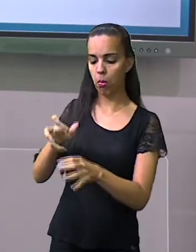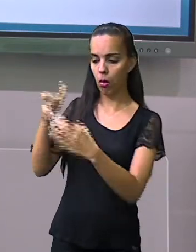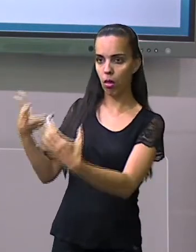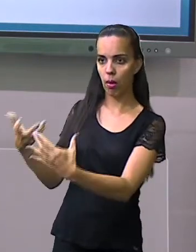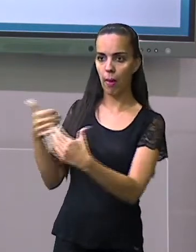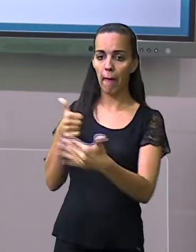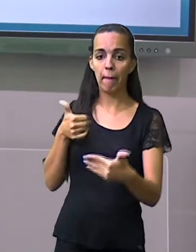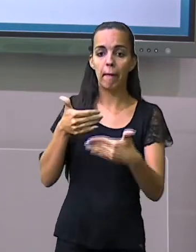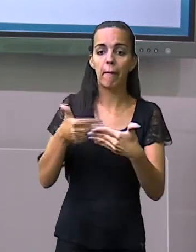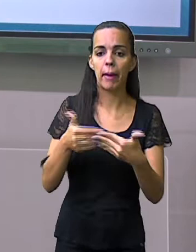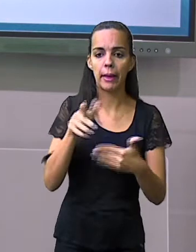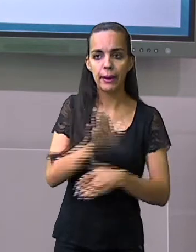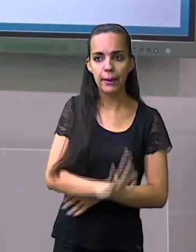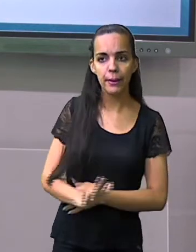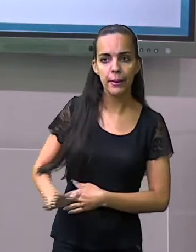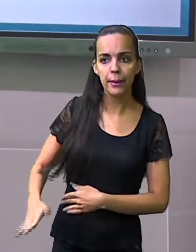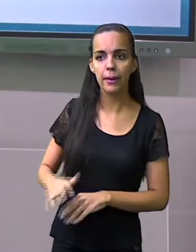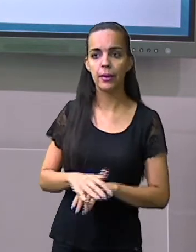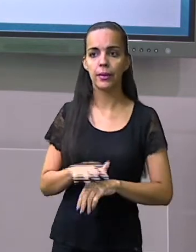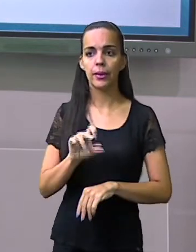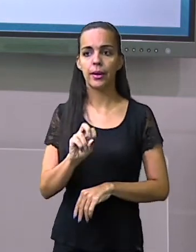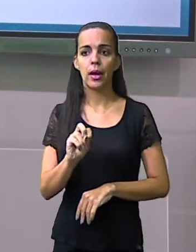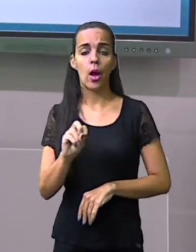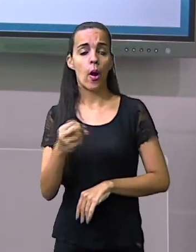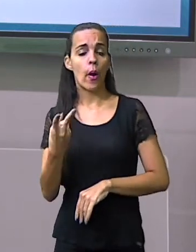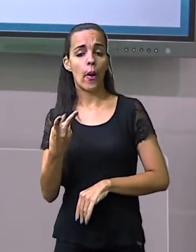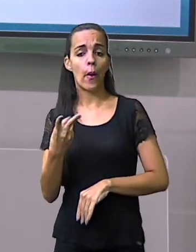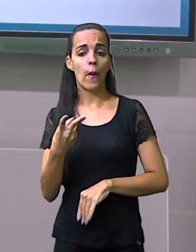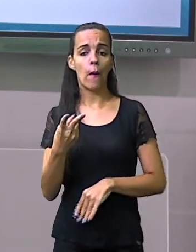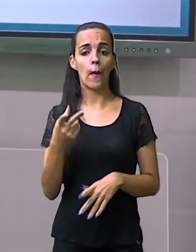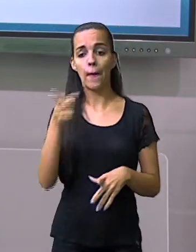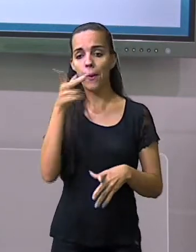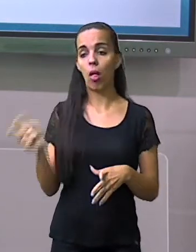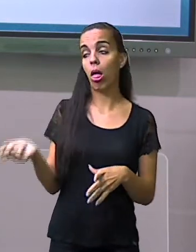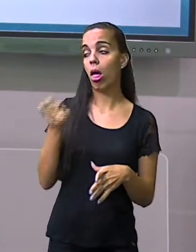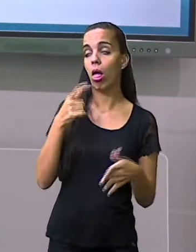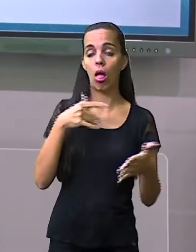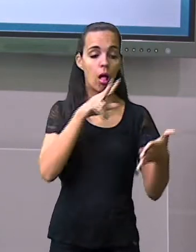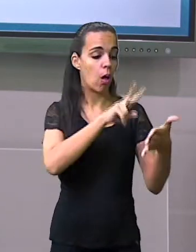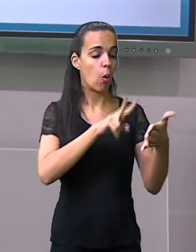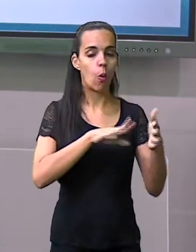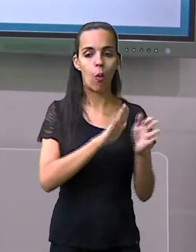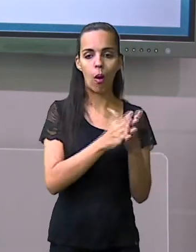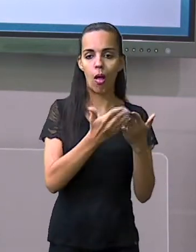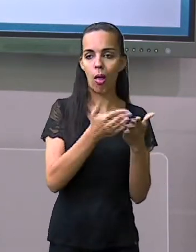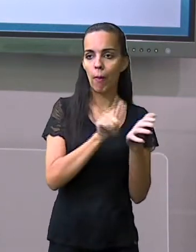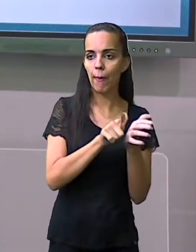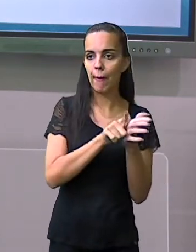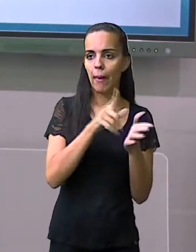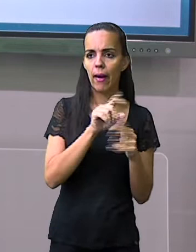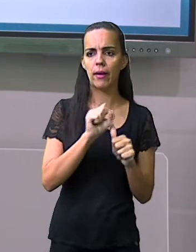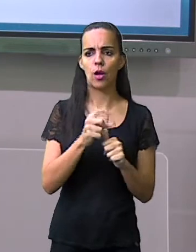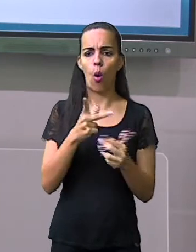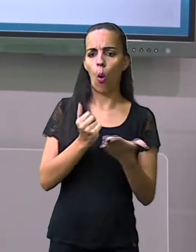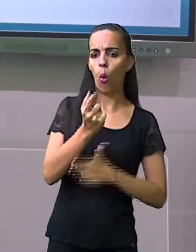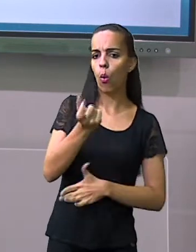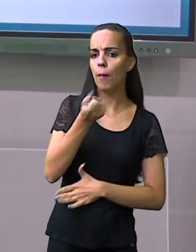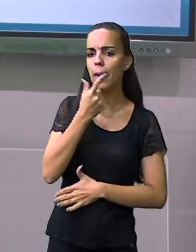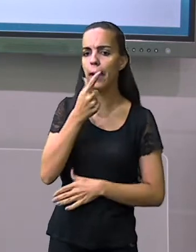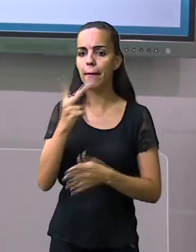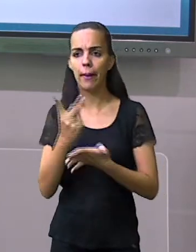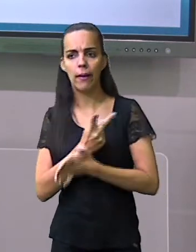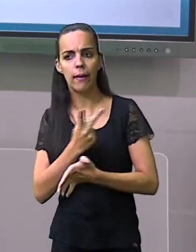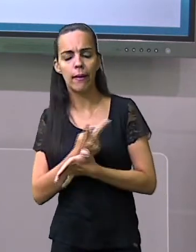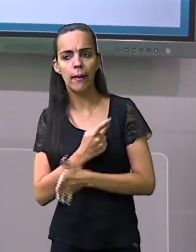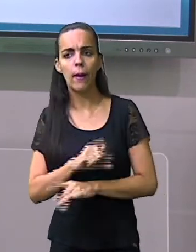criança, ou se você não ler a bula, ou não ler a receita, tomar de uma forma errada, uma dosagem